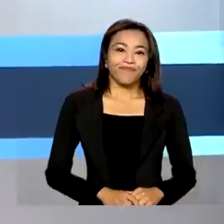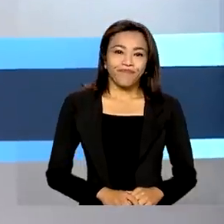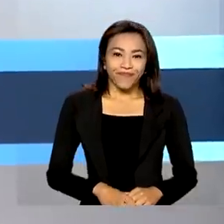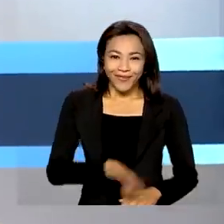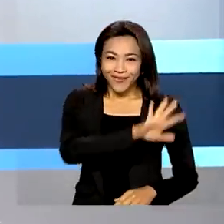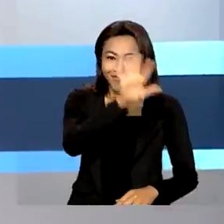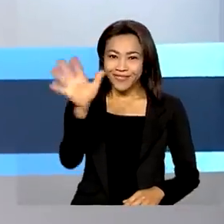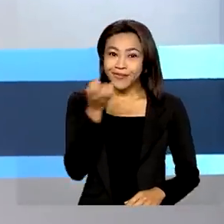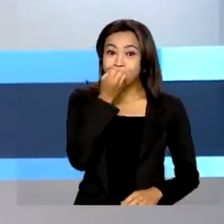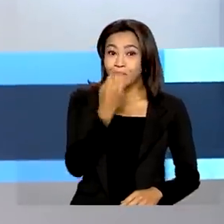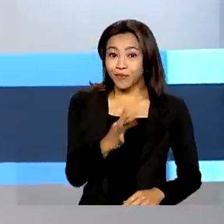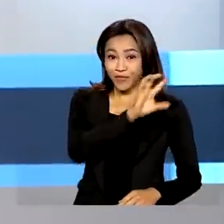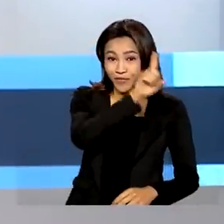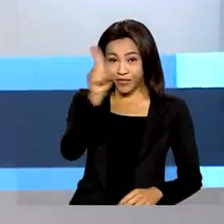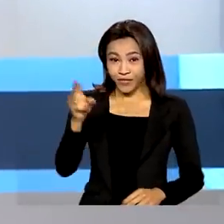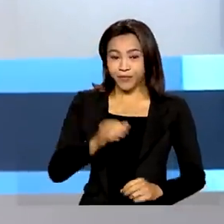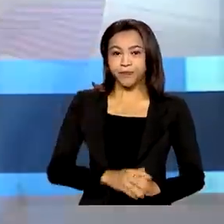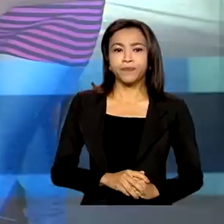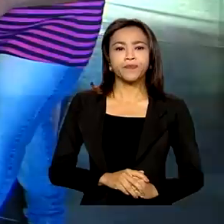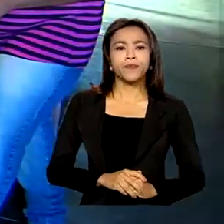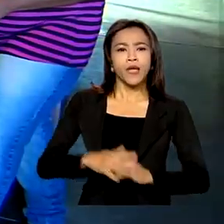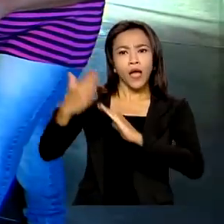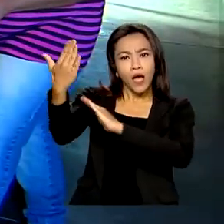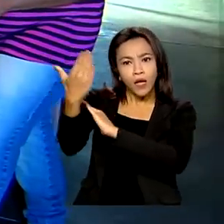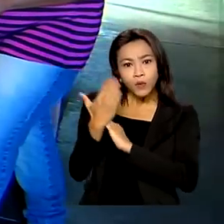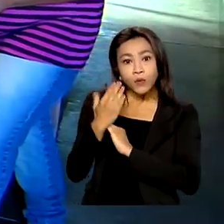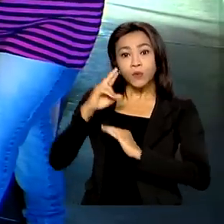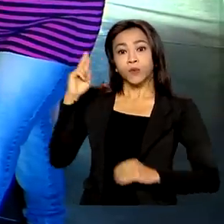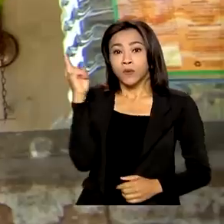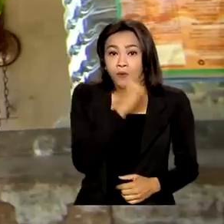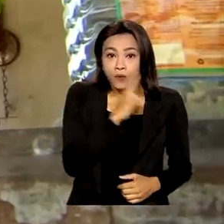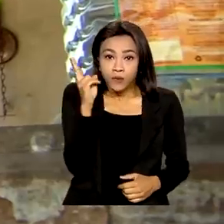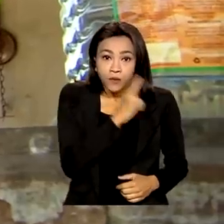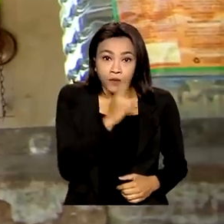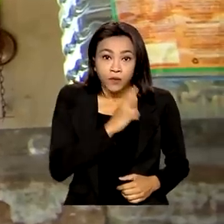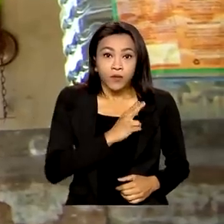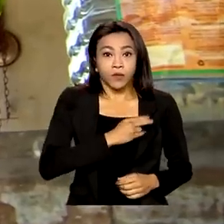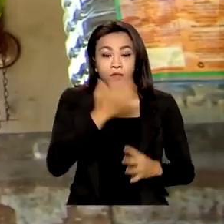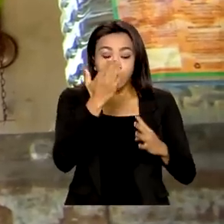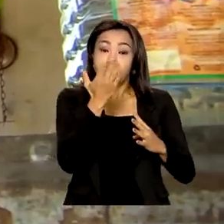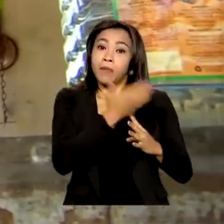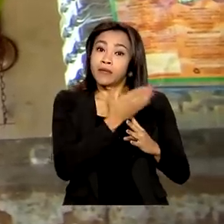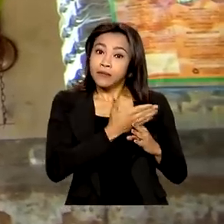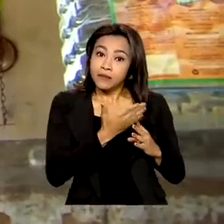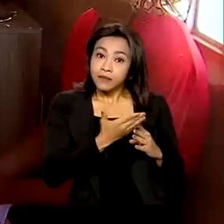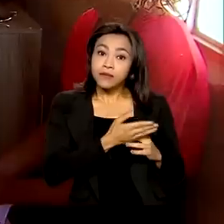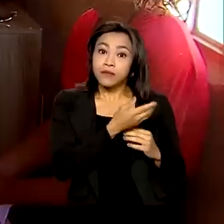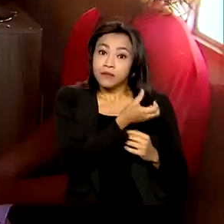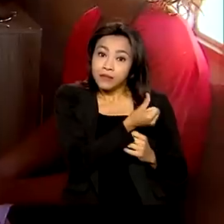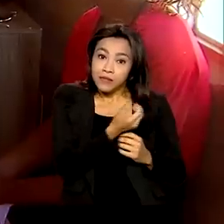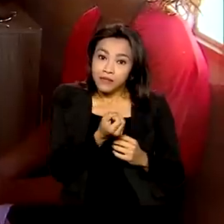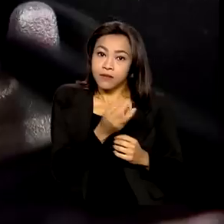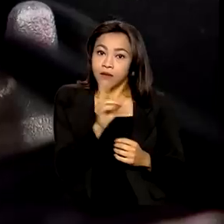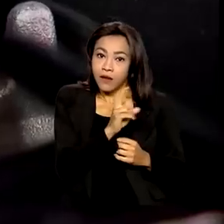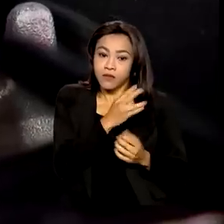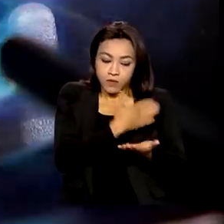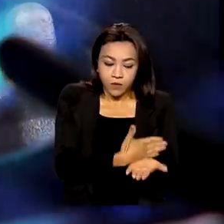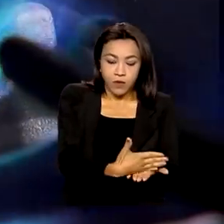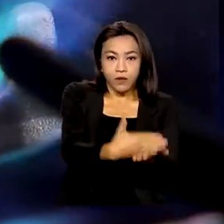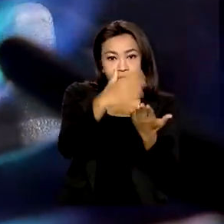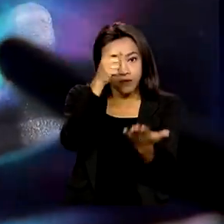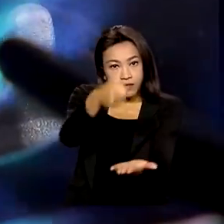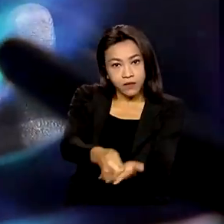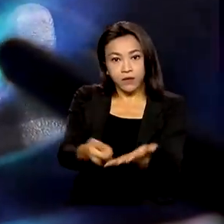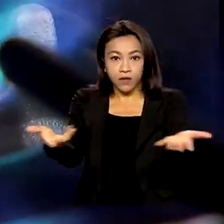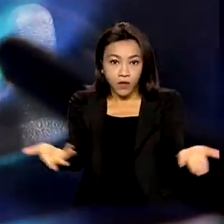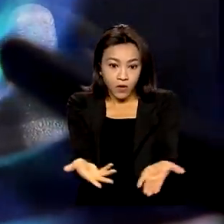Olá, bom dia! Ajuda emergencial. Parcela de 600 reais do Auxílio Brasil começa a ser paga hoje.